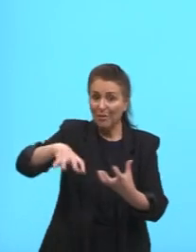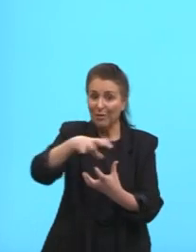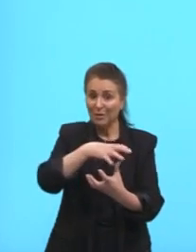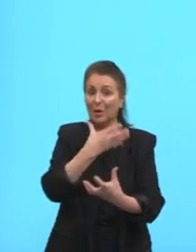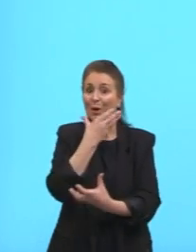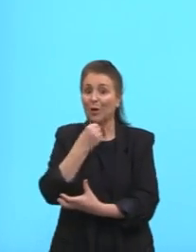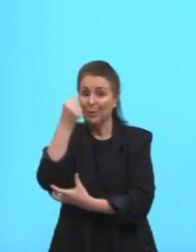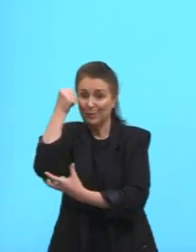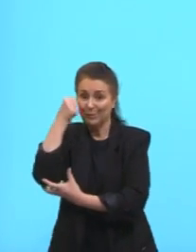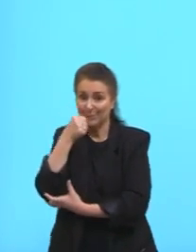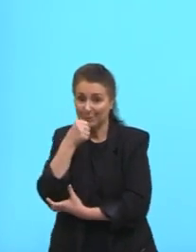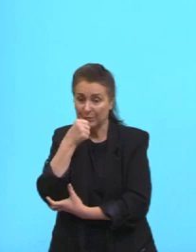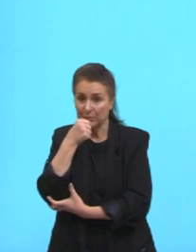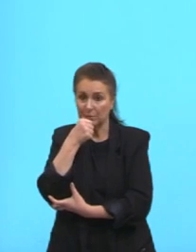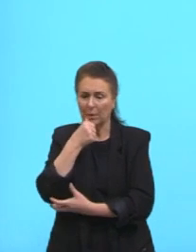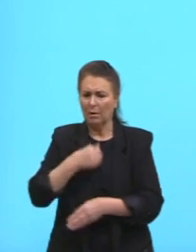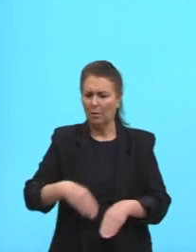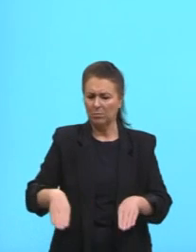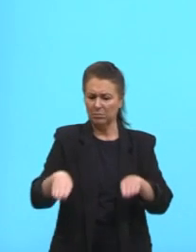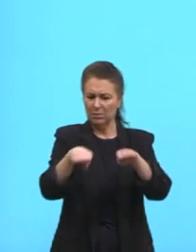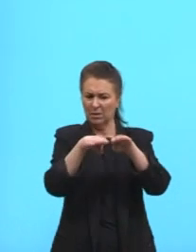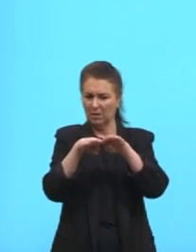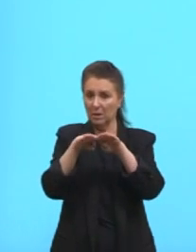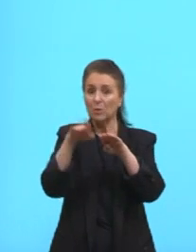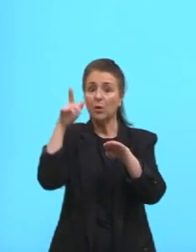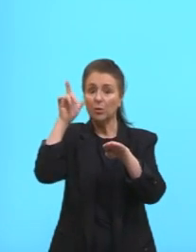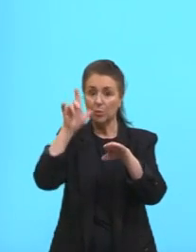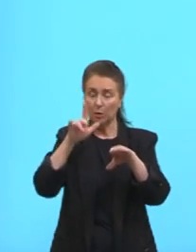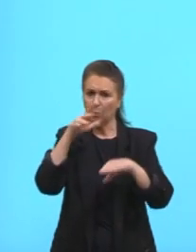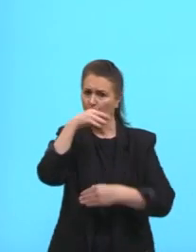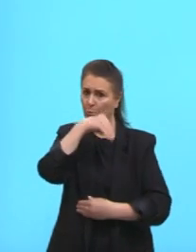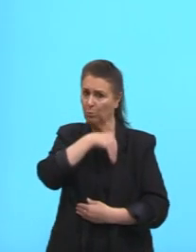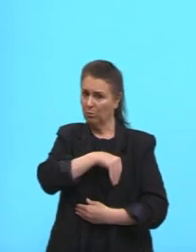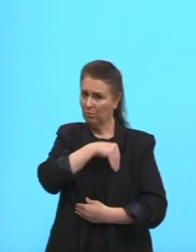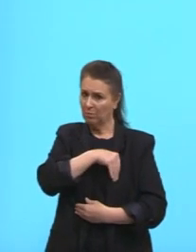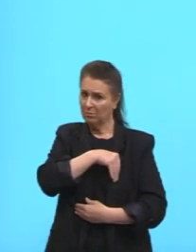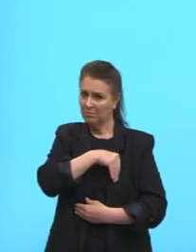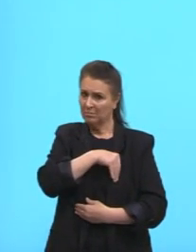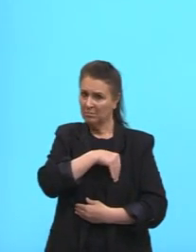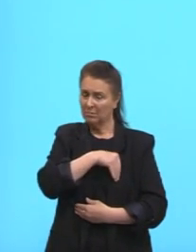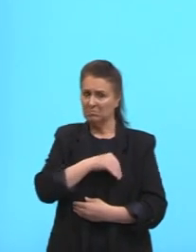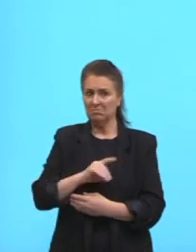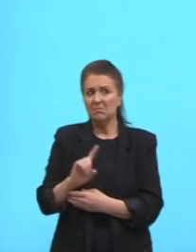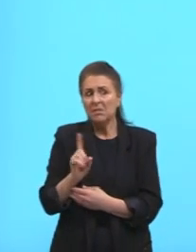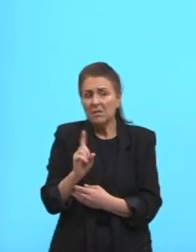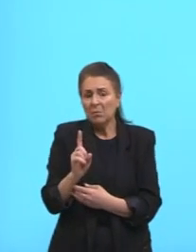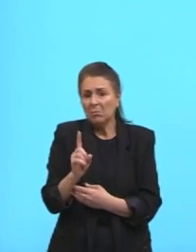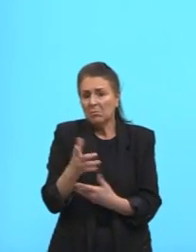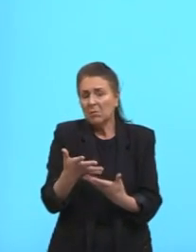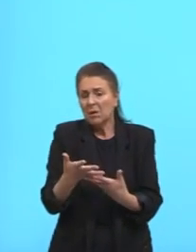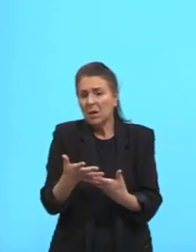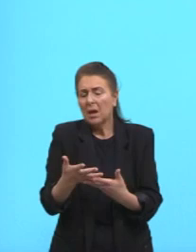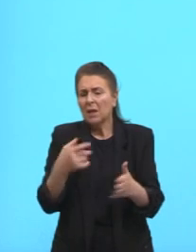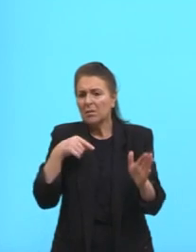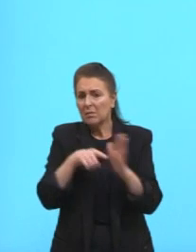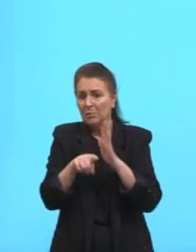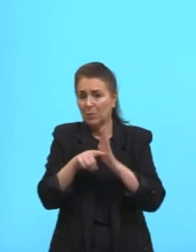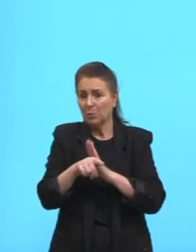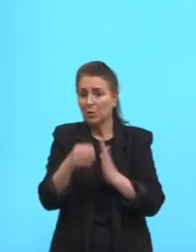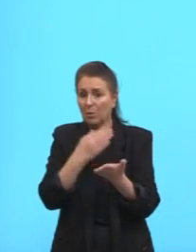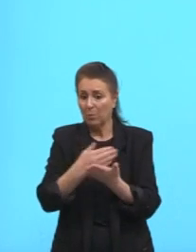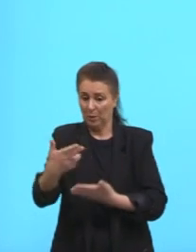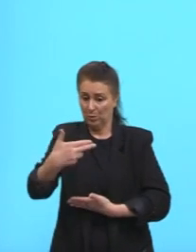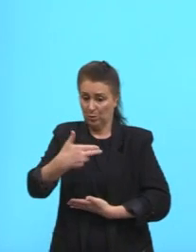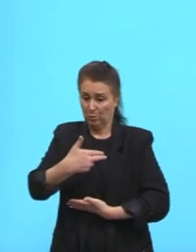de equiparação salarial? E não é isso, né? Essa questão vem com Getúlio. Getúlio